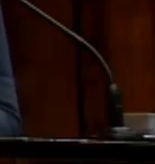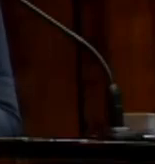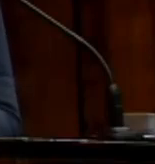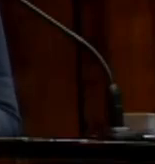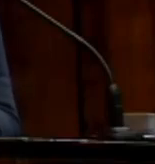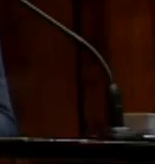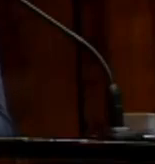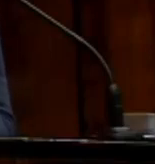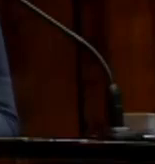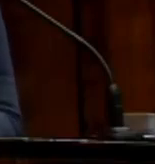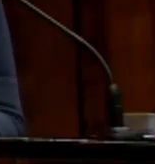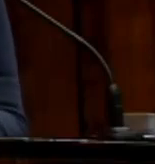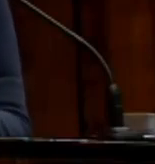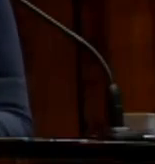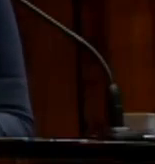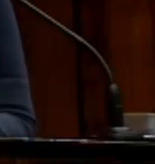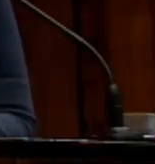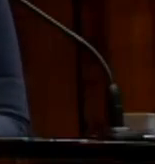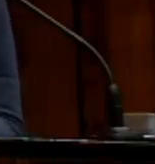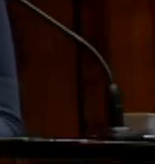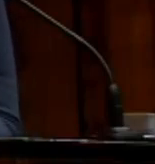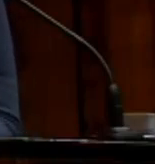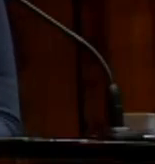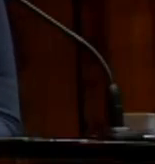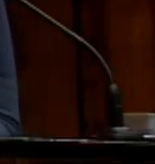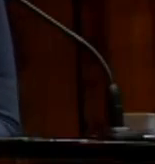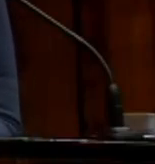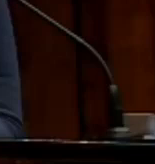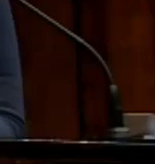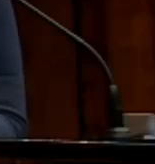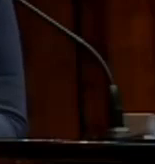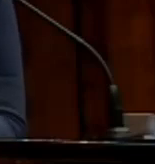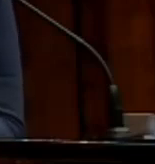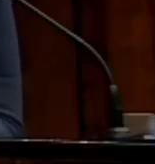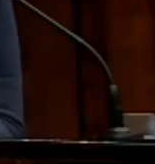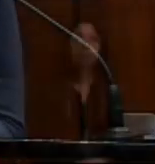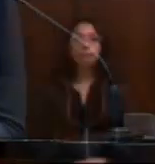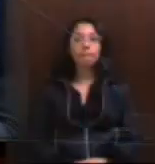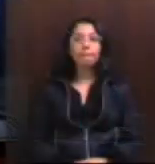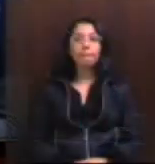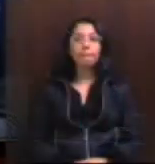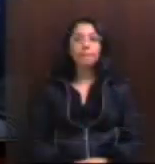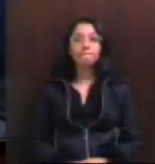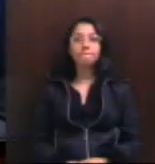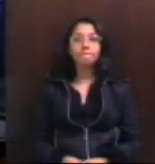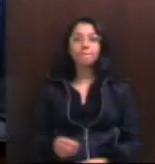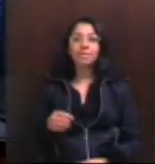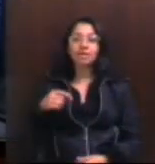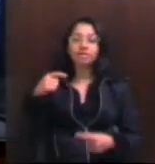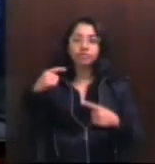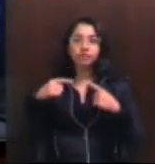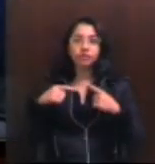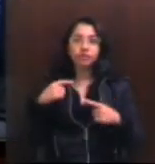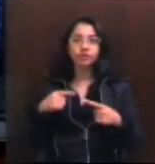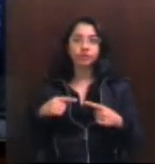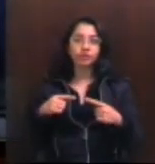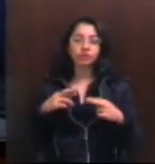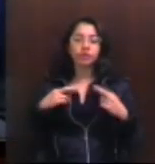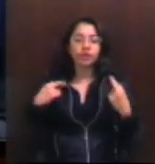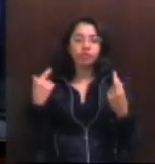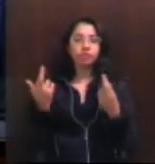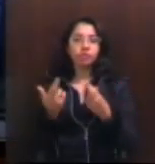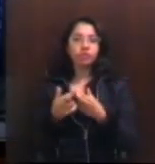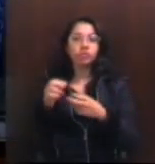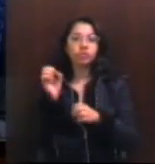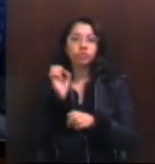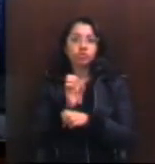quase todos os estados do nosso país e em todas as regiões do nosso estado é refletir sobre aquilo que me trouxe para a